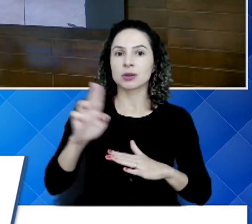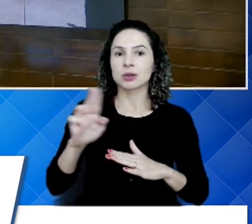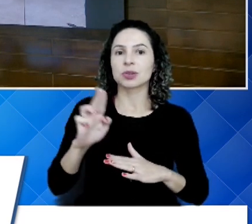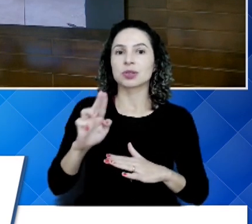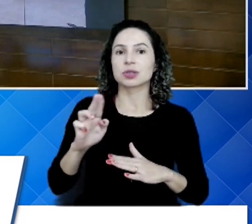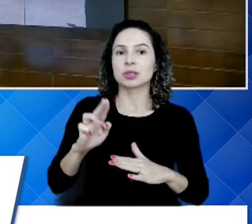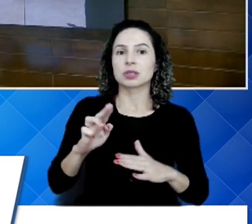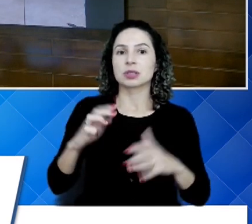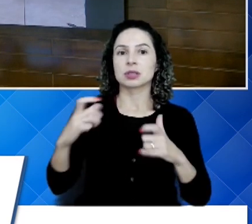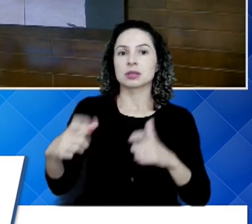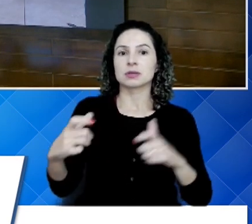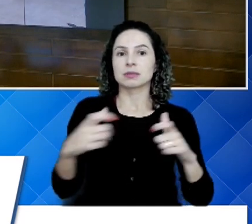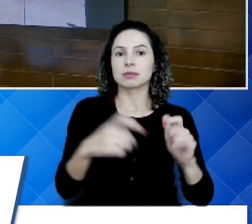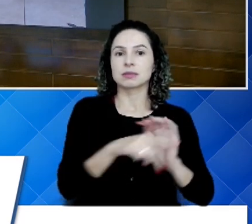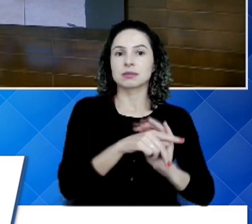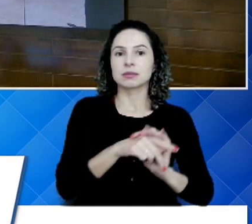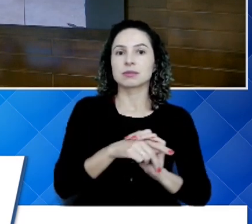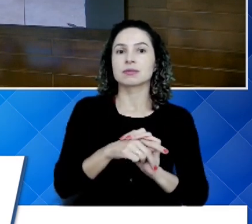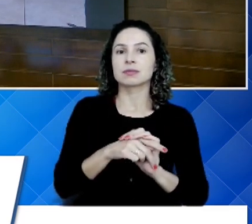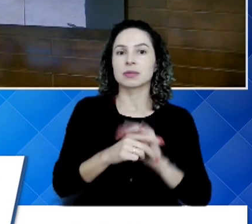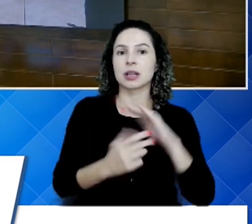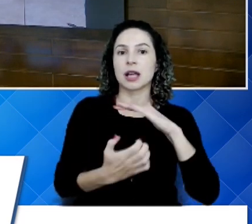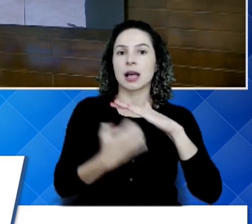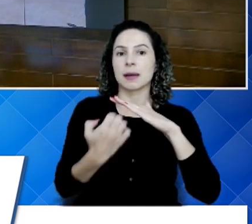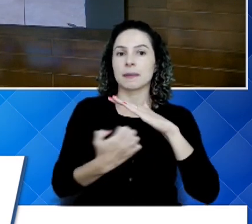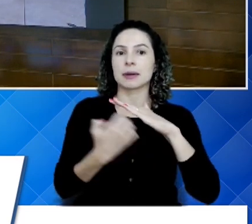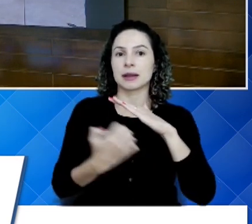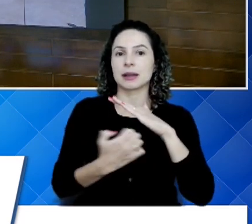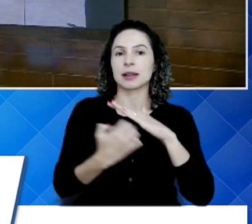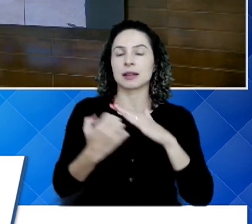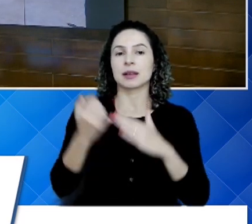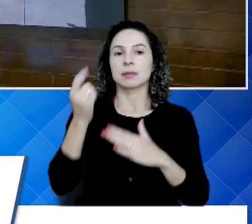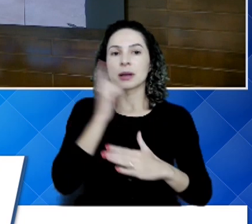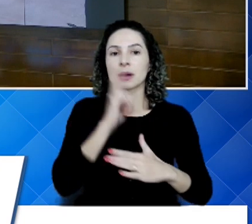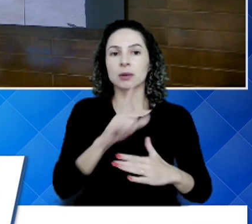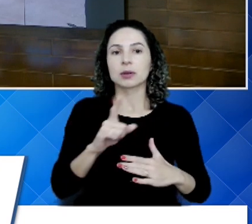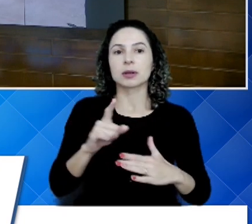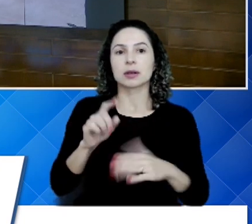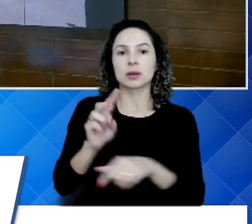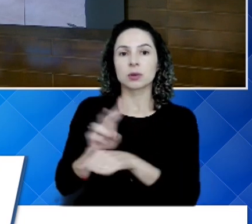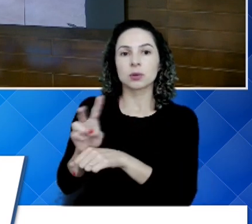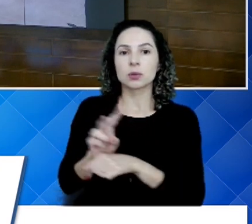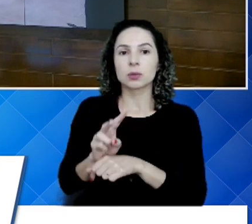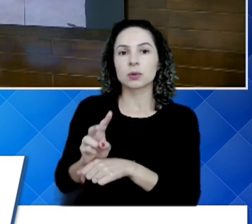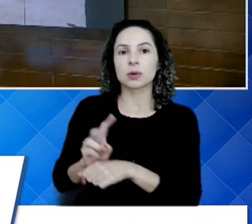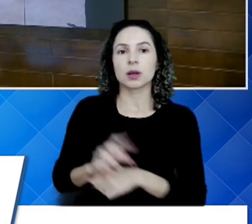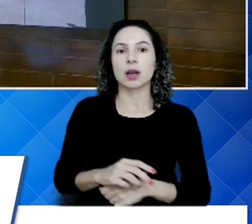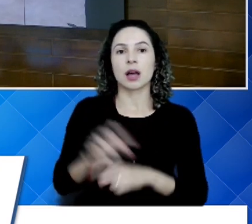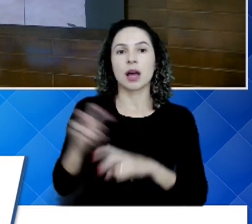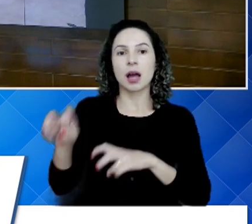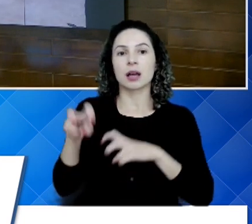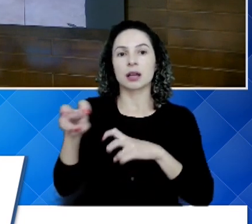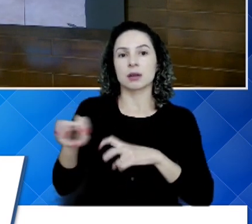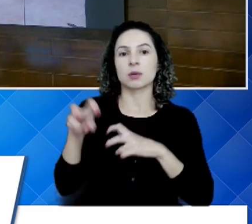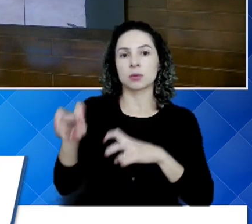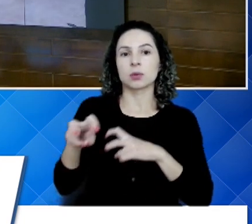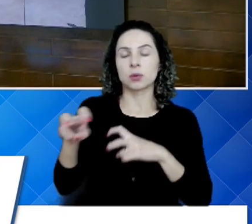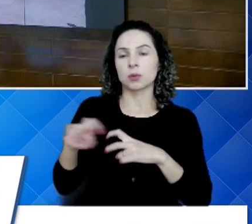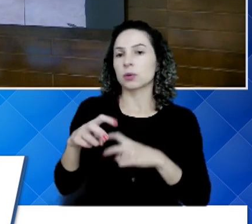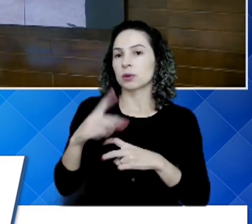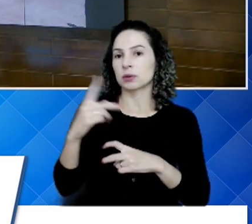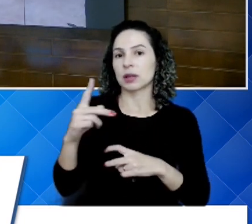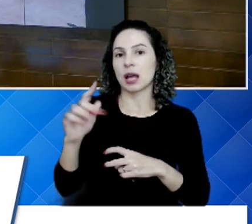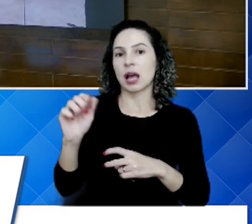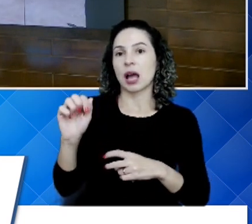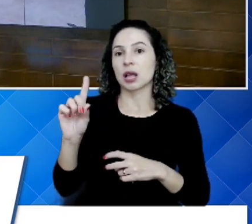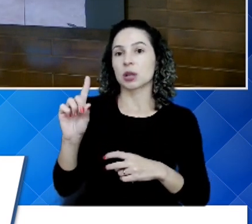propriedades que a empresa tem para cultivo agrícola. Esse adubo